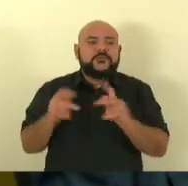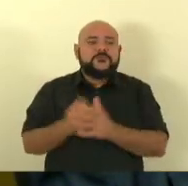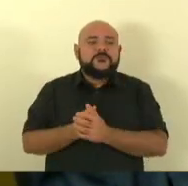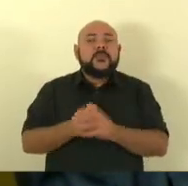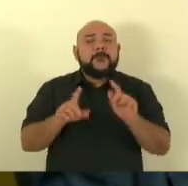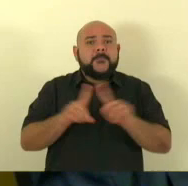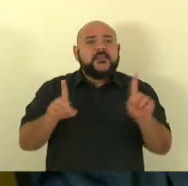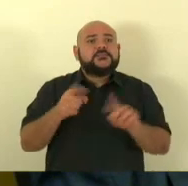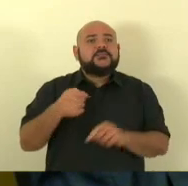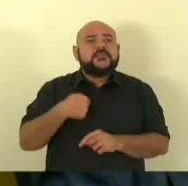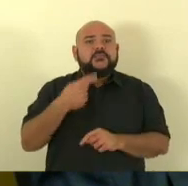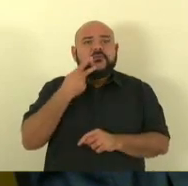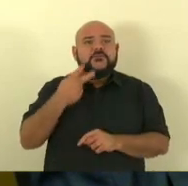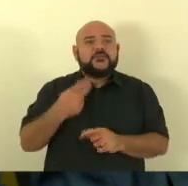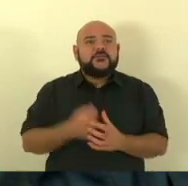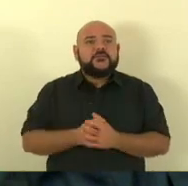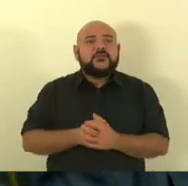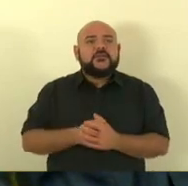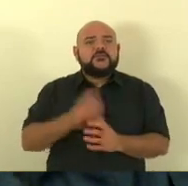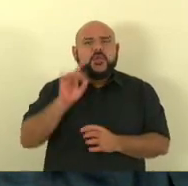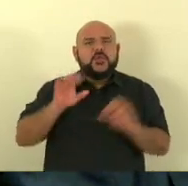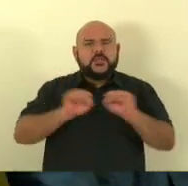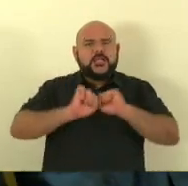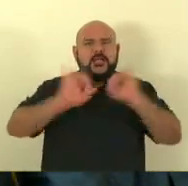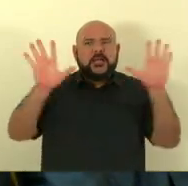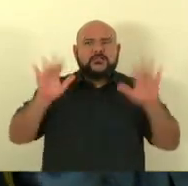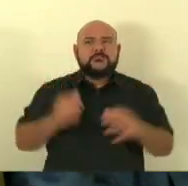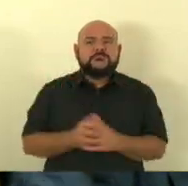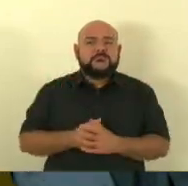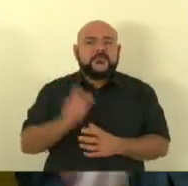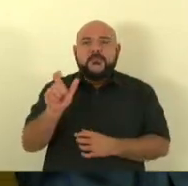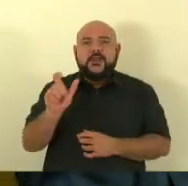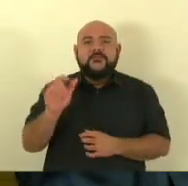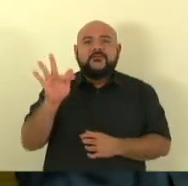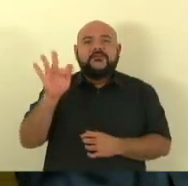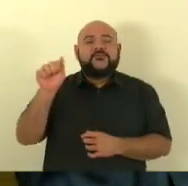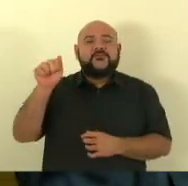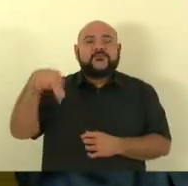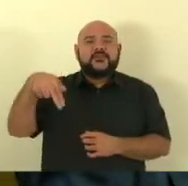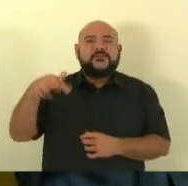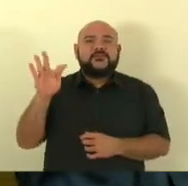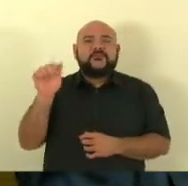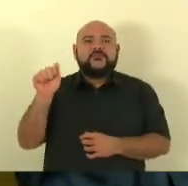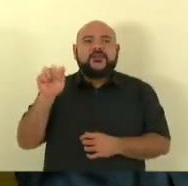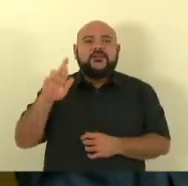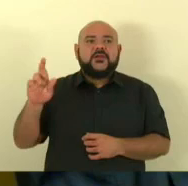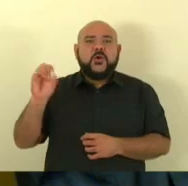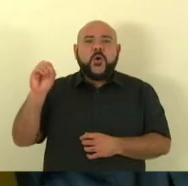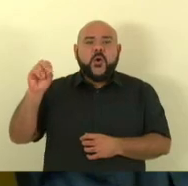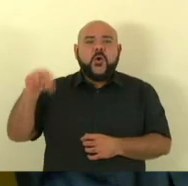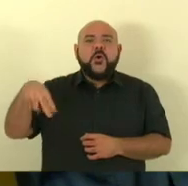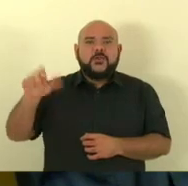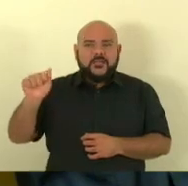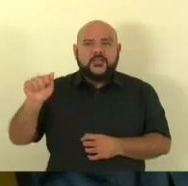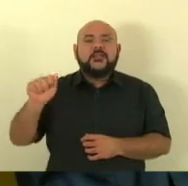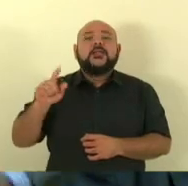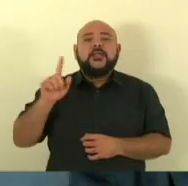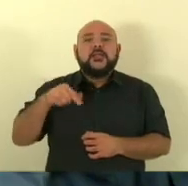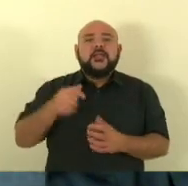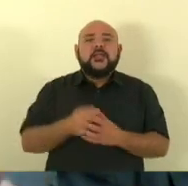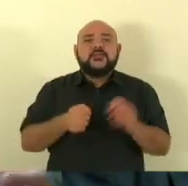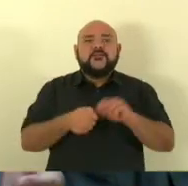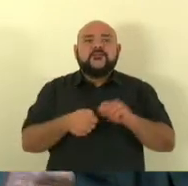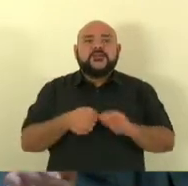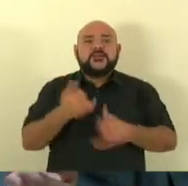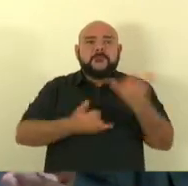excelência eu vou deixar claro aqui fanfarrona é aquele que pratica atos sem noção brincadeiras exageradas o dicionário fala isso